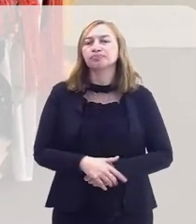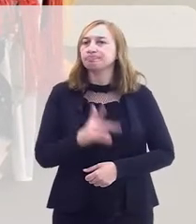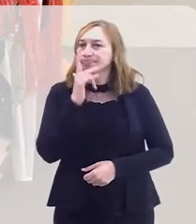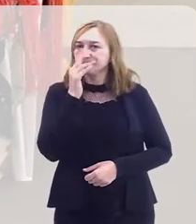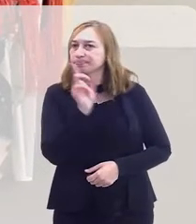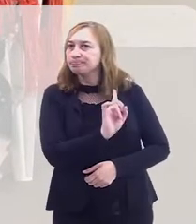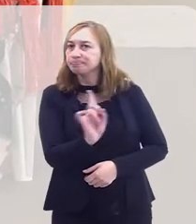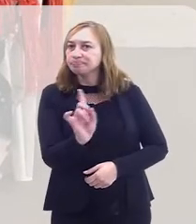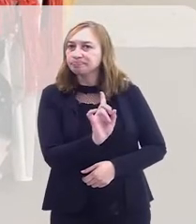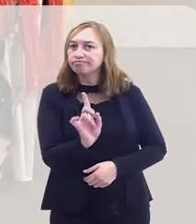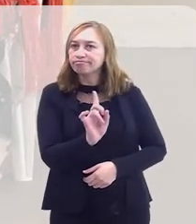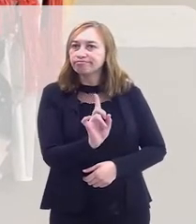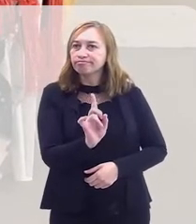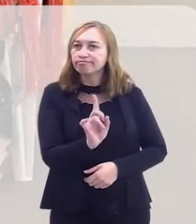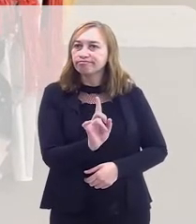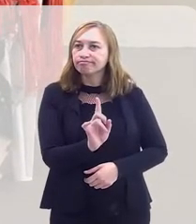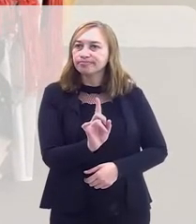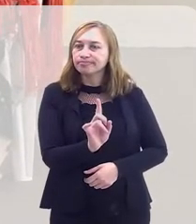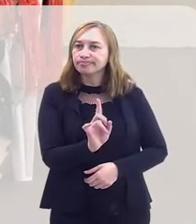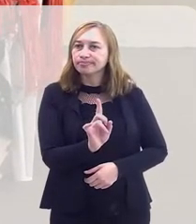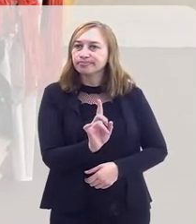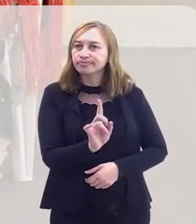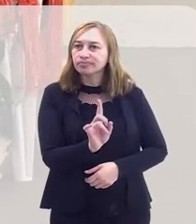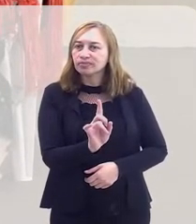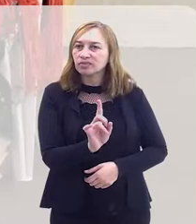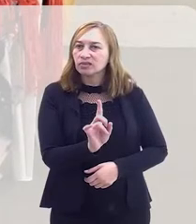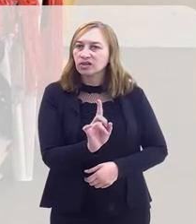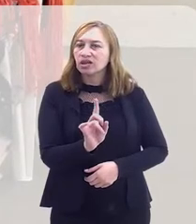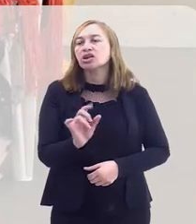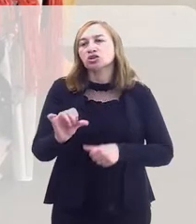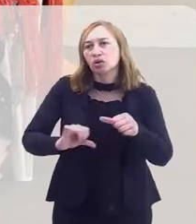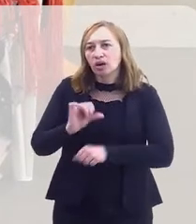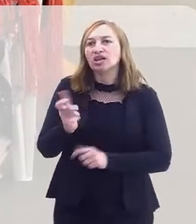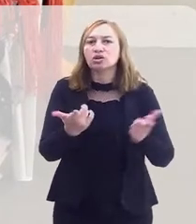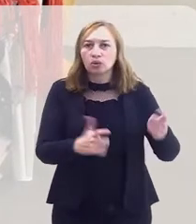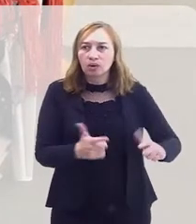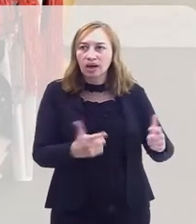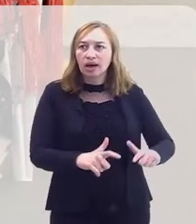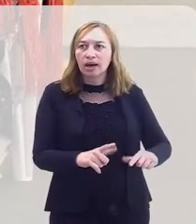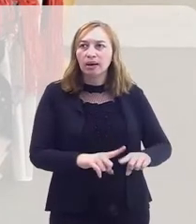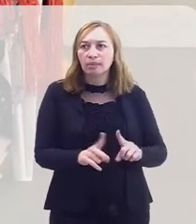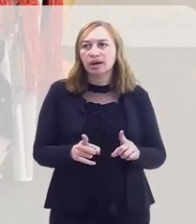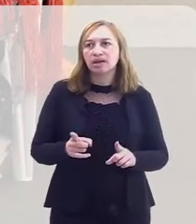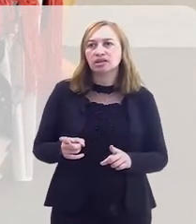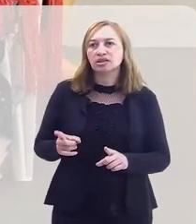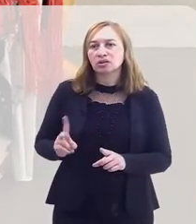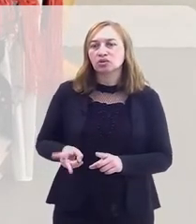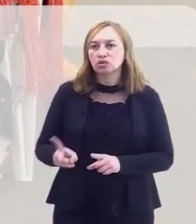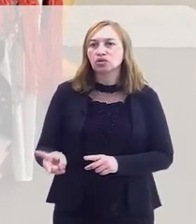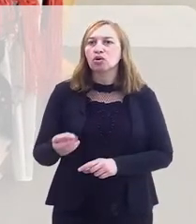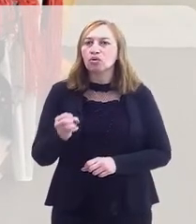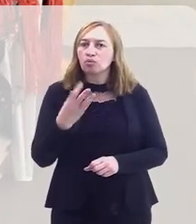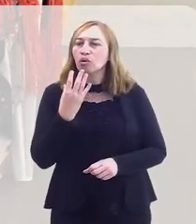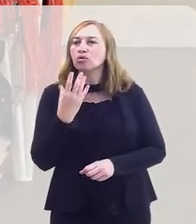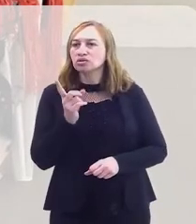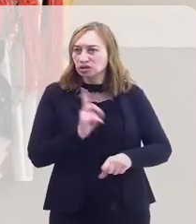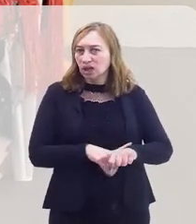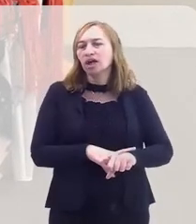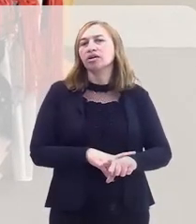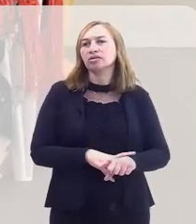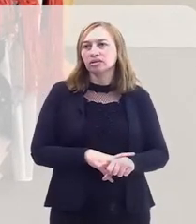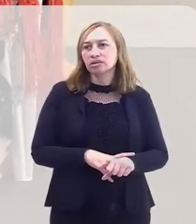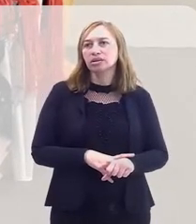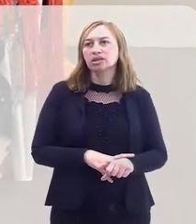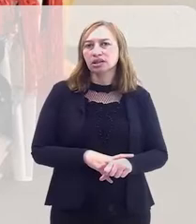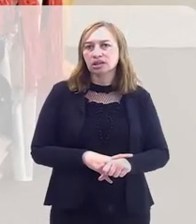Me parece que não, acho que não. Agora, é, porque eles estavam para se trocar de lugar, mas permaneceu por muitos anos. Muitos